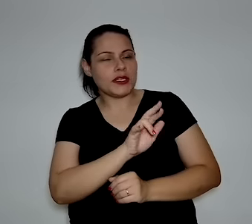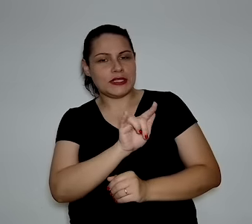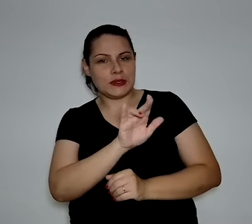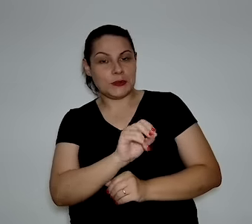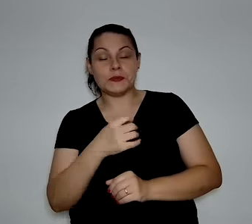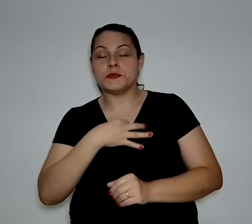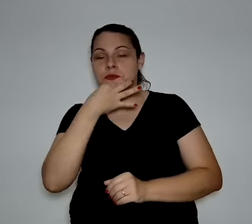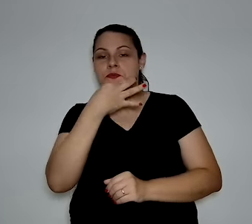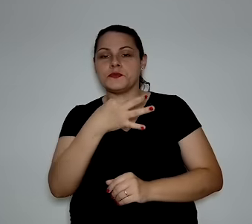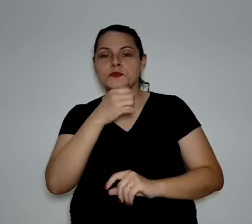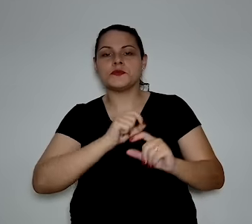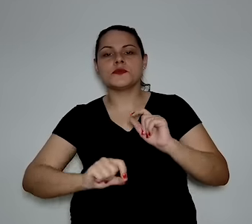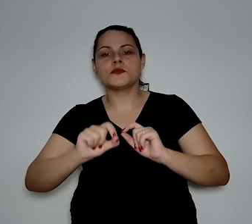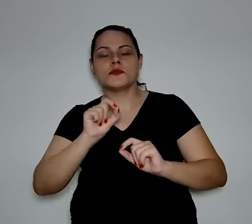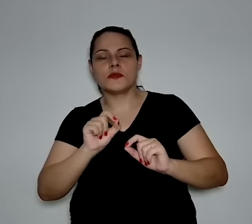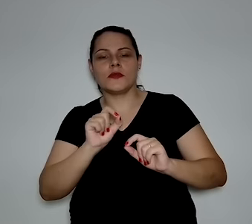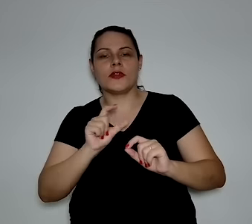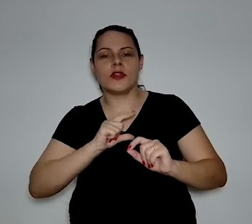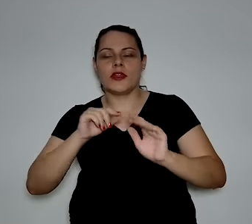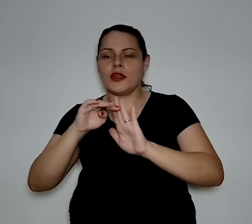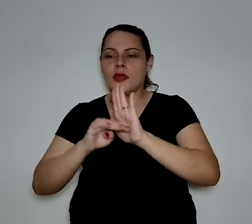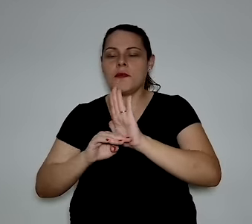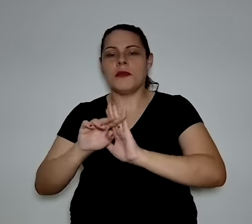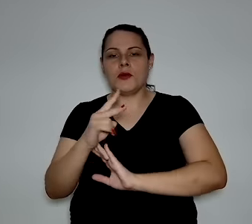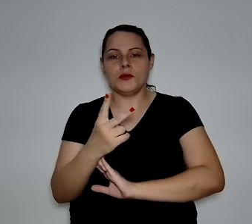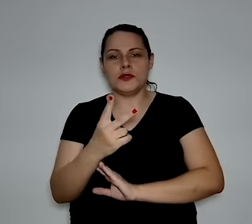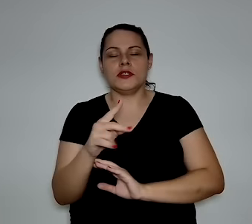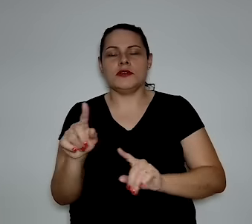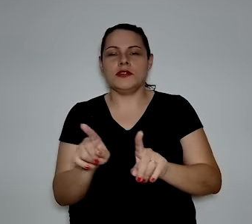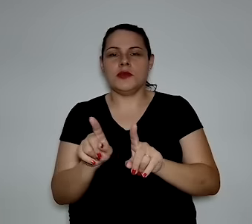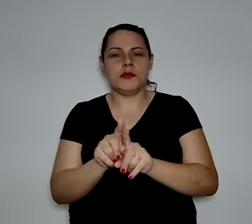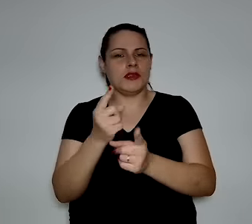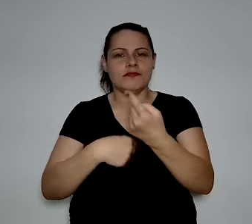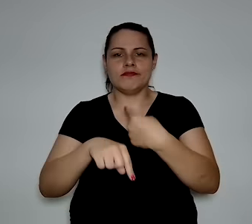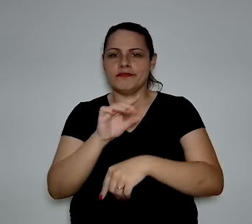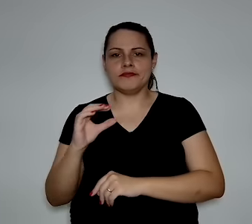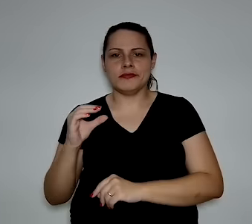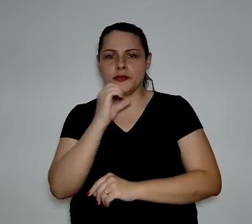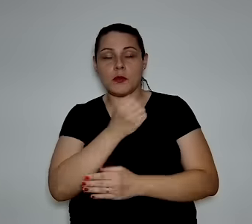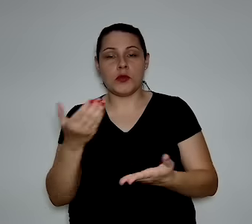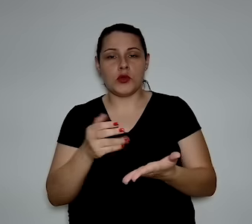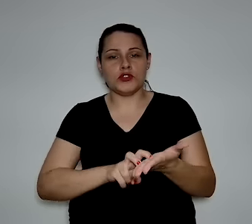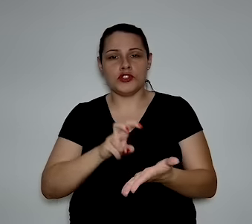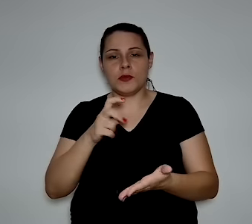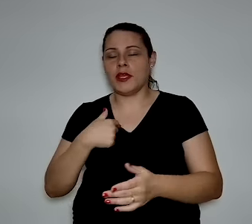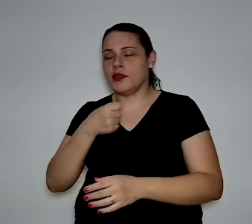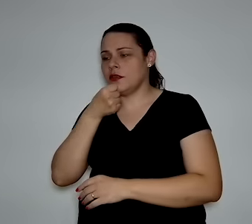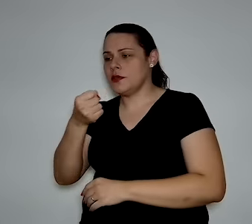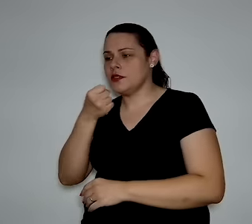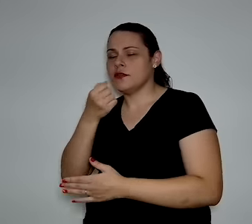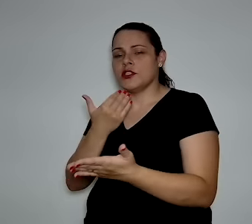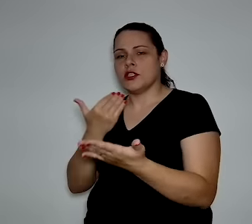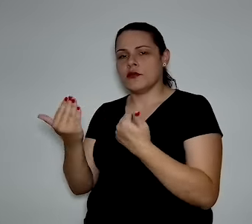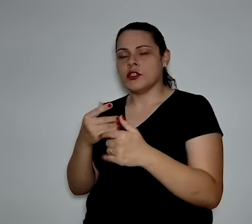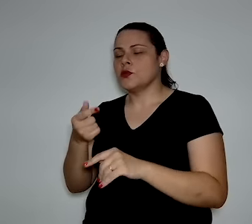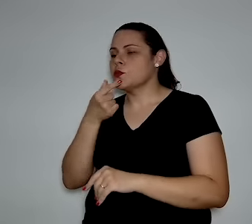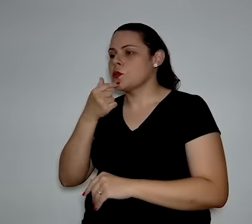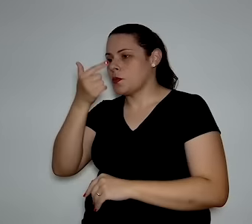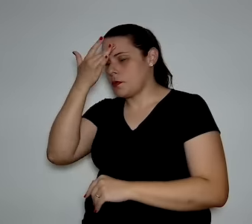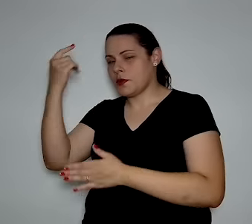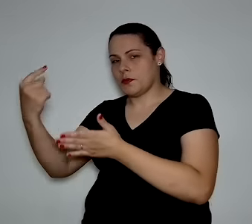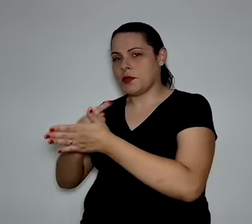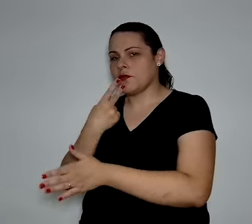Rodrigo, acho que a pauta do hidrogênio avançou bastante rápido. Hoje de manhã, eu estava dando uma entrevista